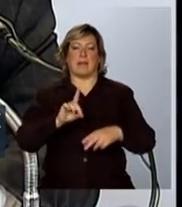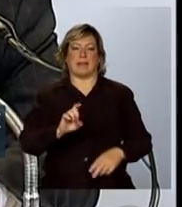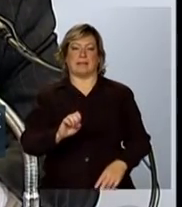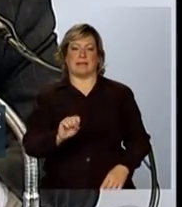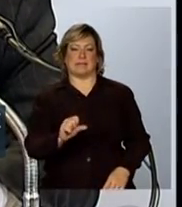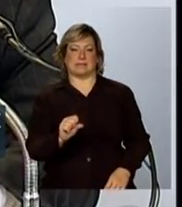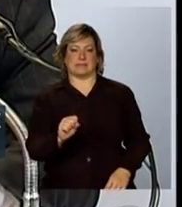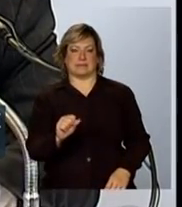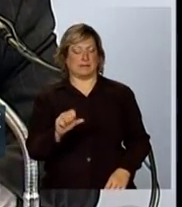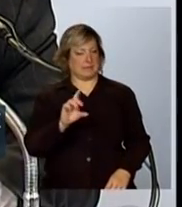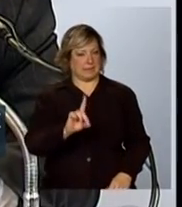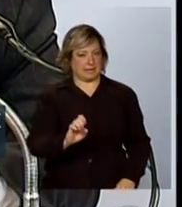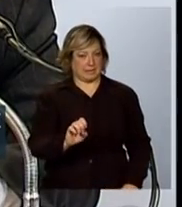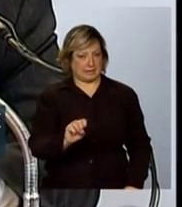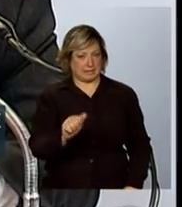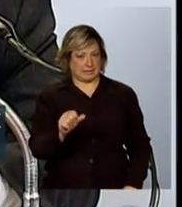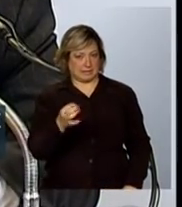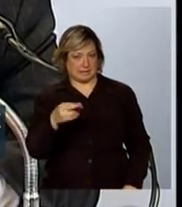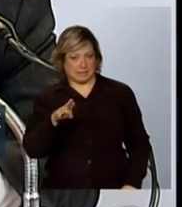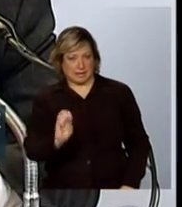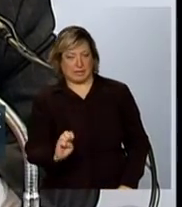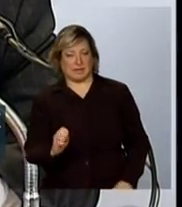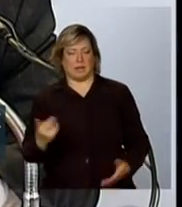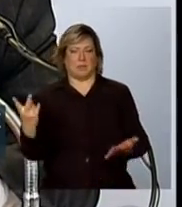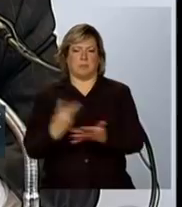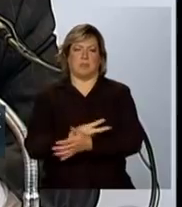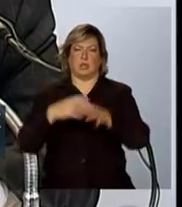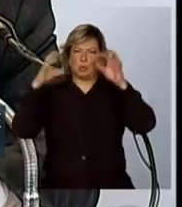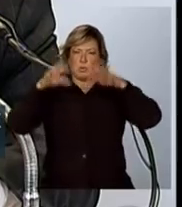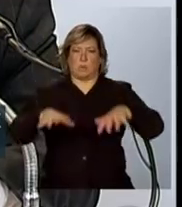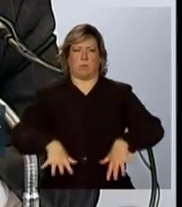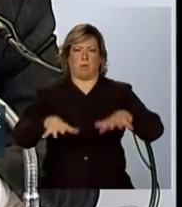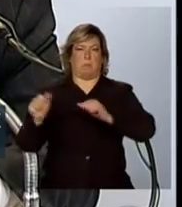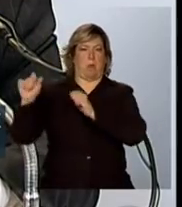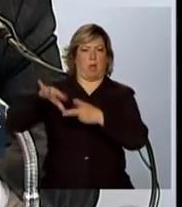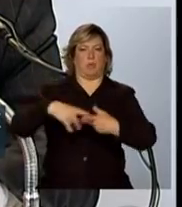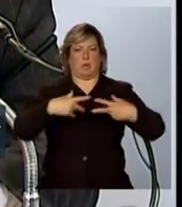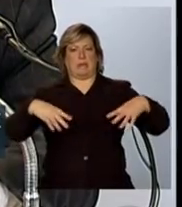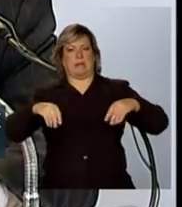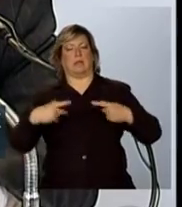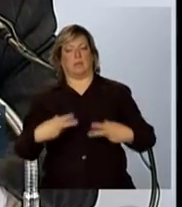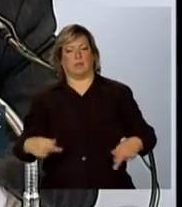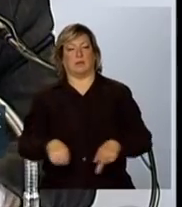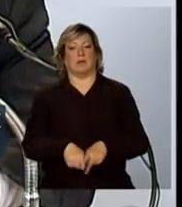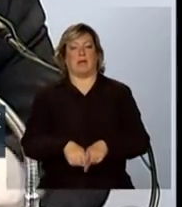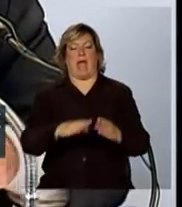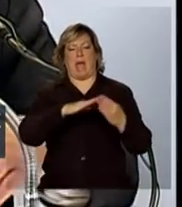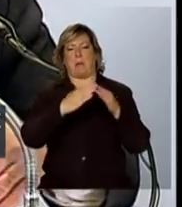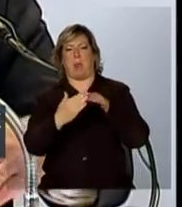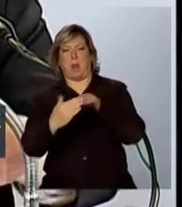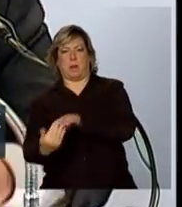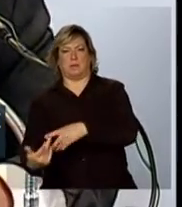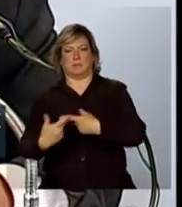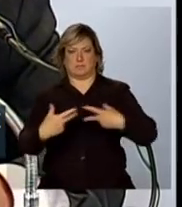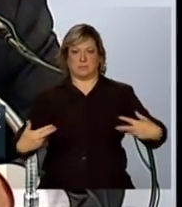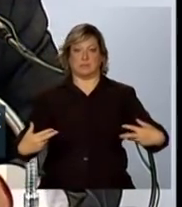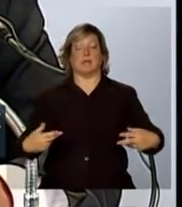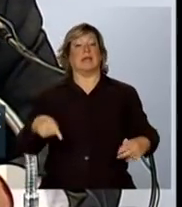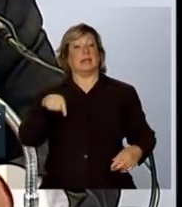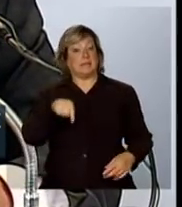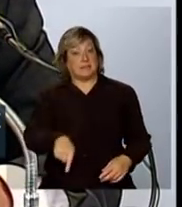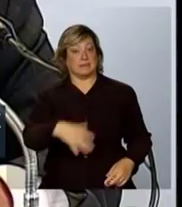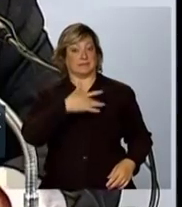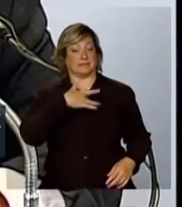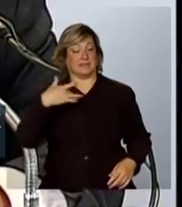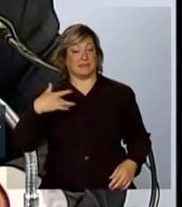E, assim, fomos trilhando um caminho no sentido de verificar como é que nós poderíamos estar fazendo com que a saúde